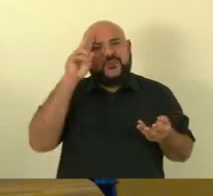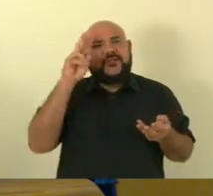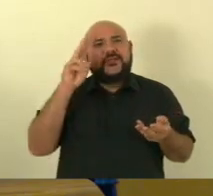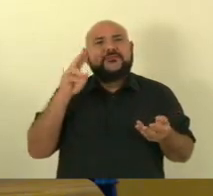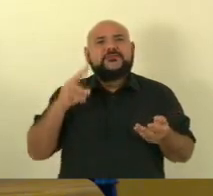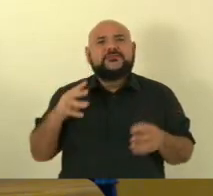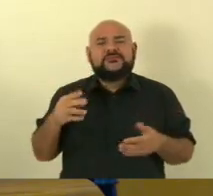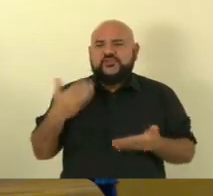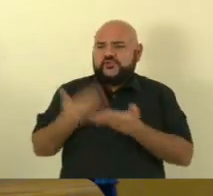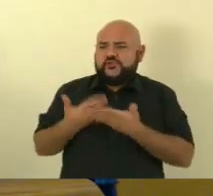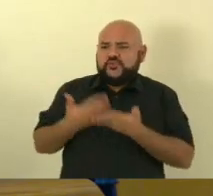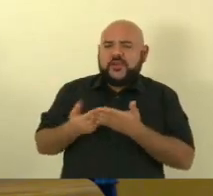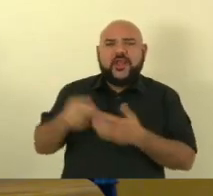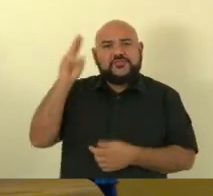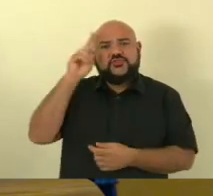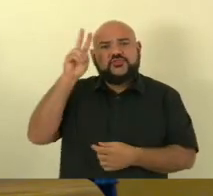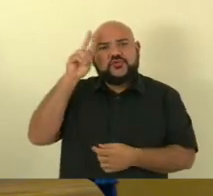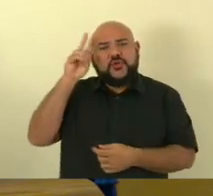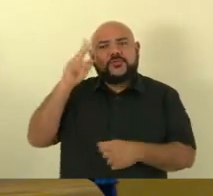história da Argentina